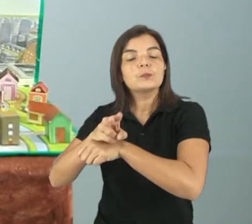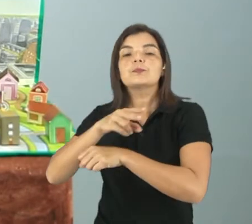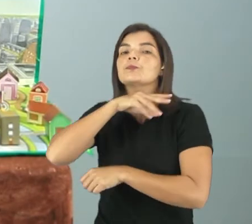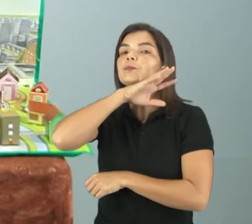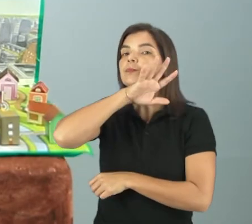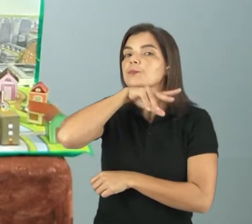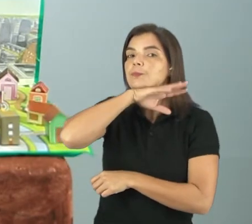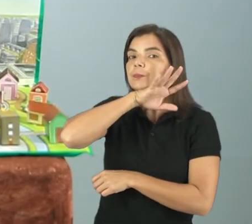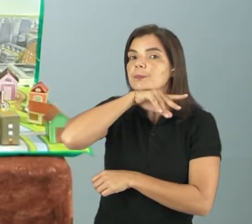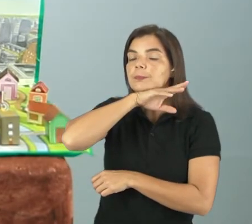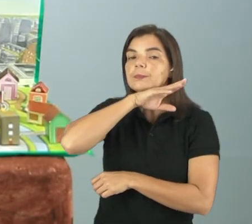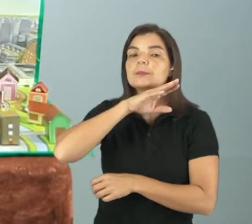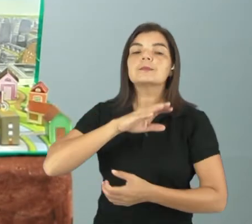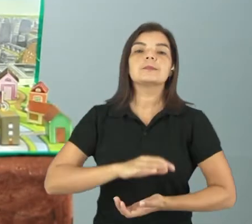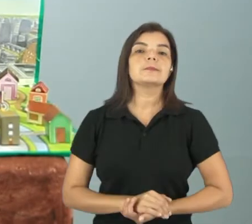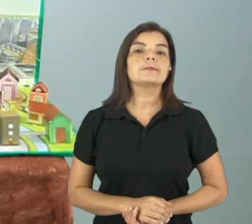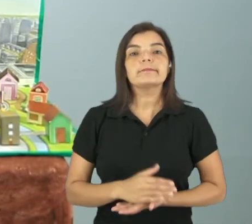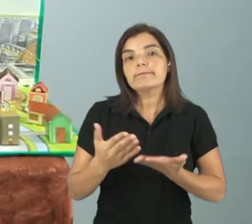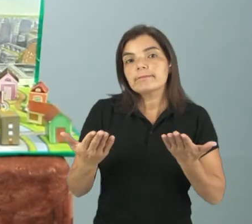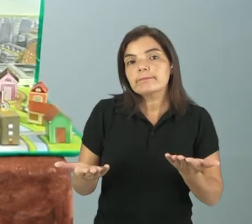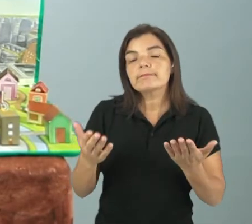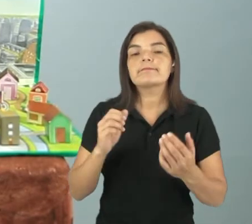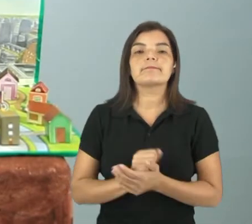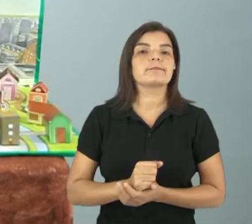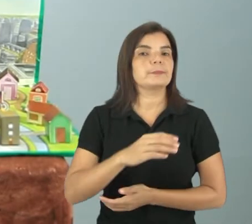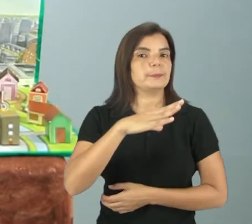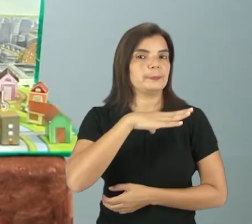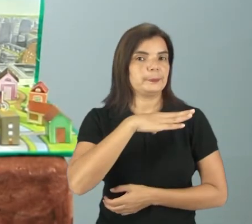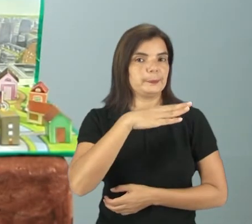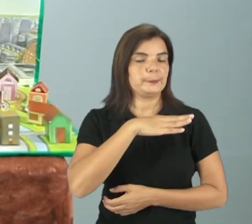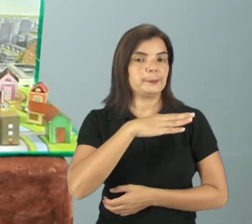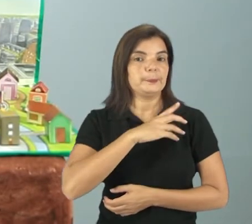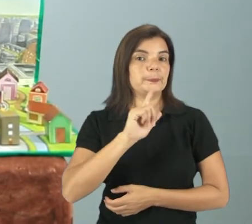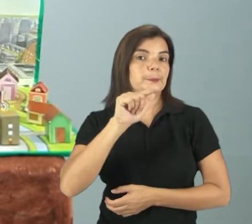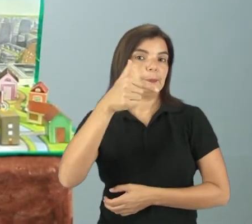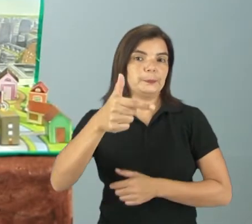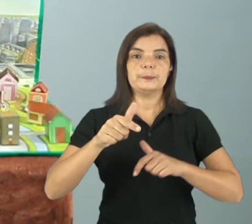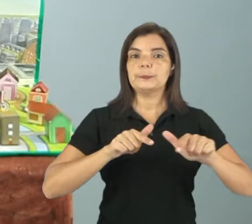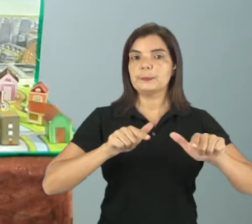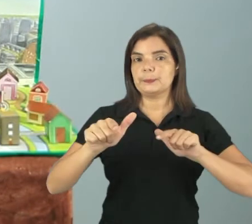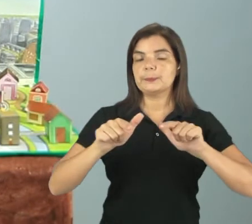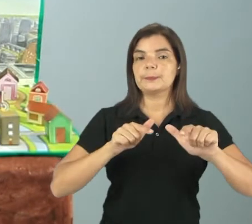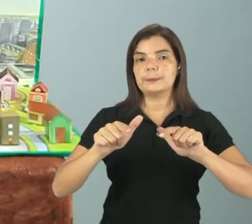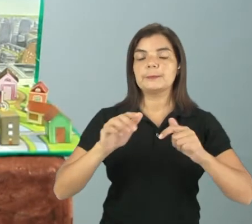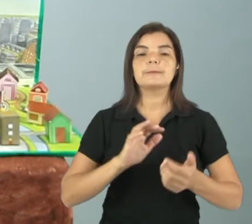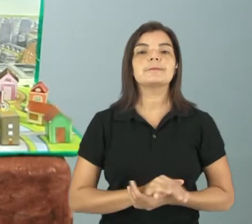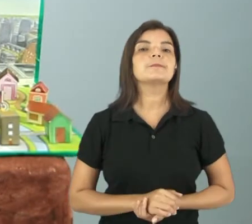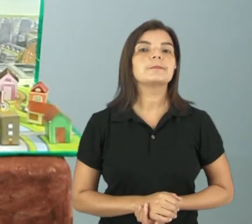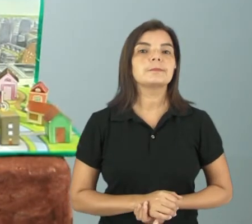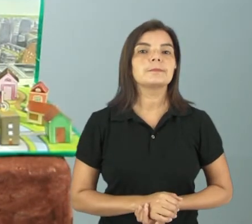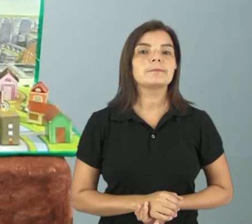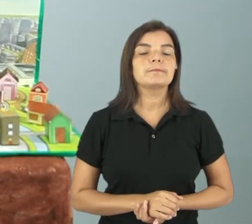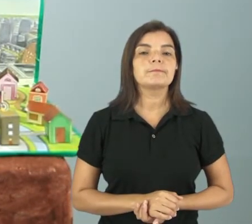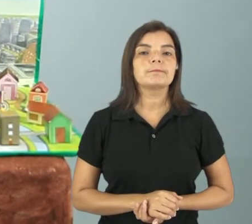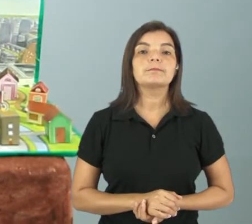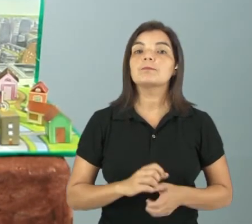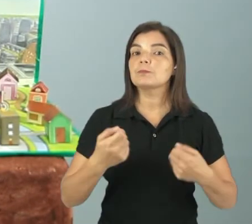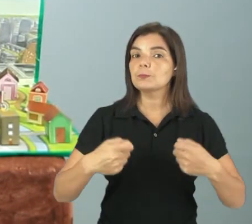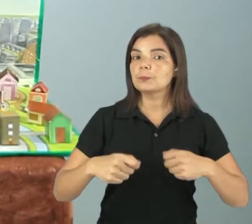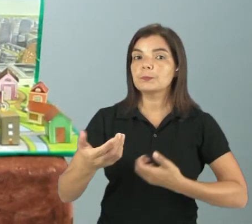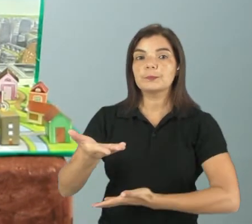criação de animais, e a cidade presta outros serviços. E assim, um